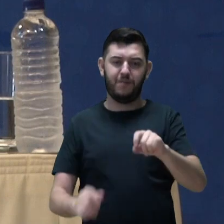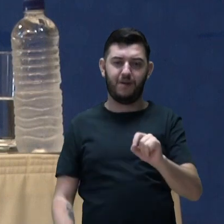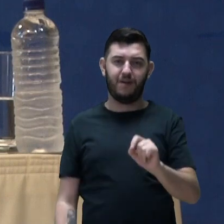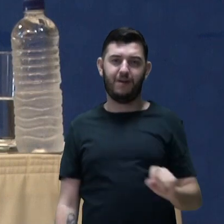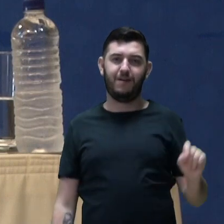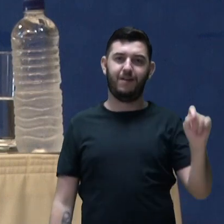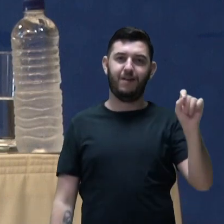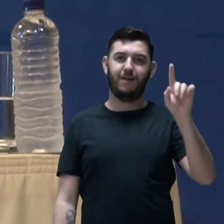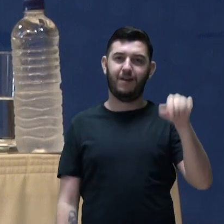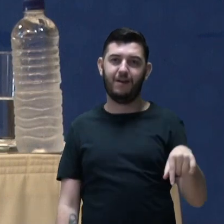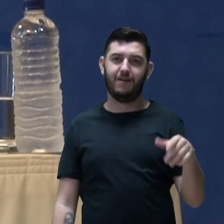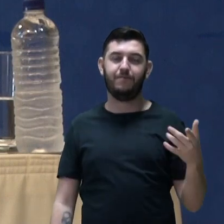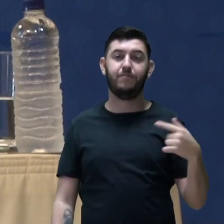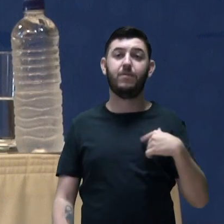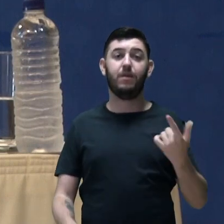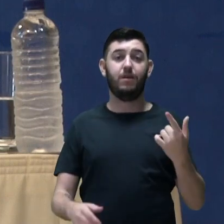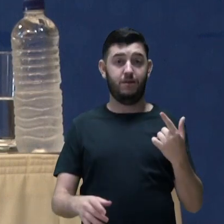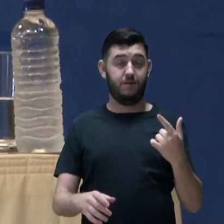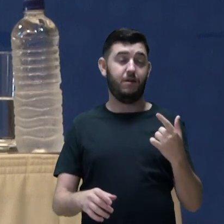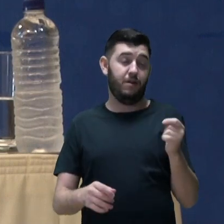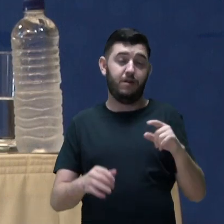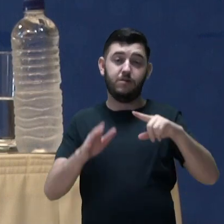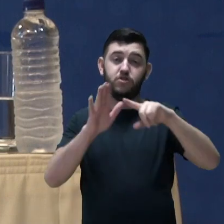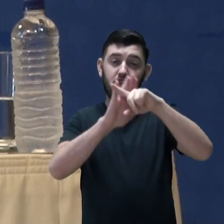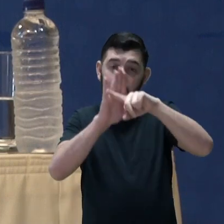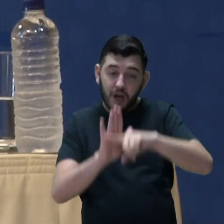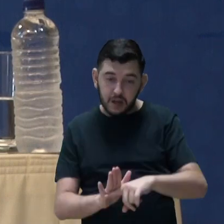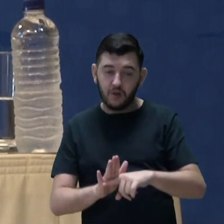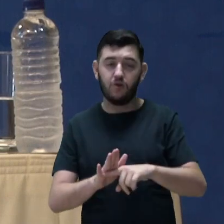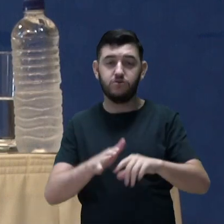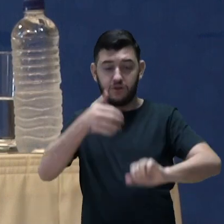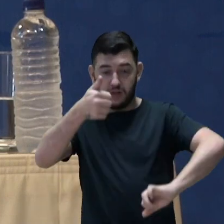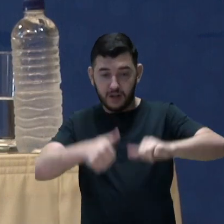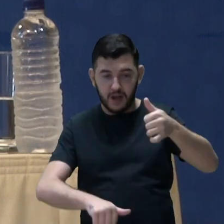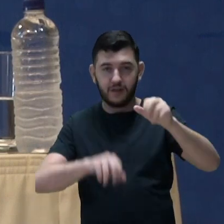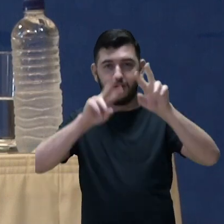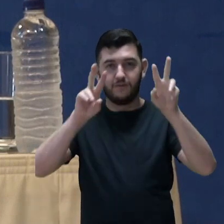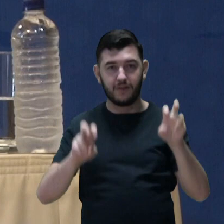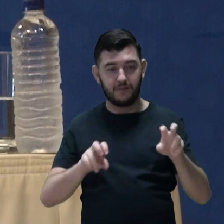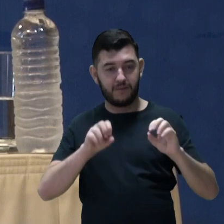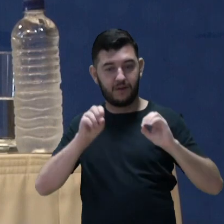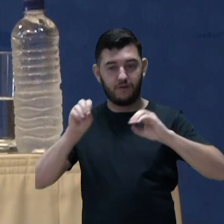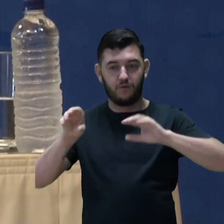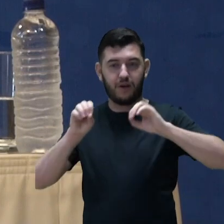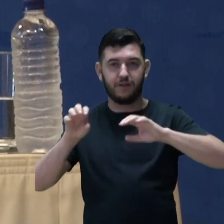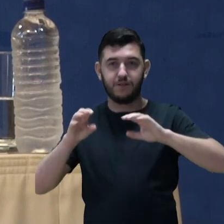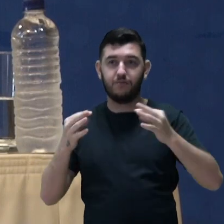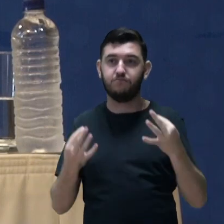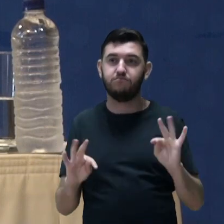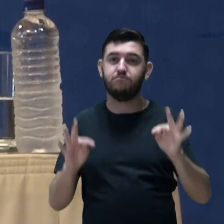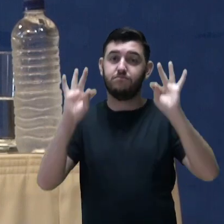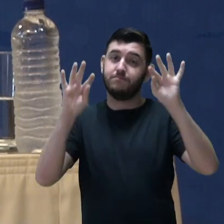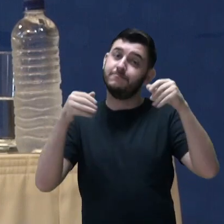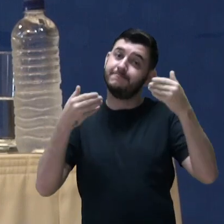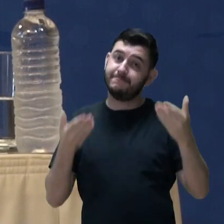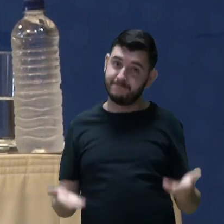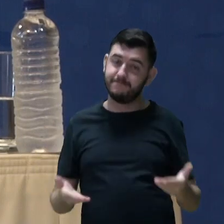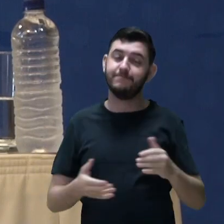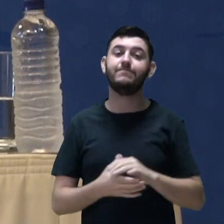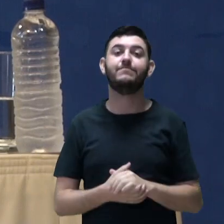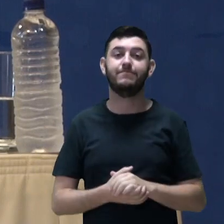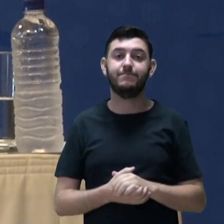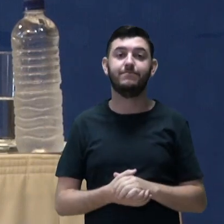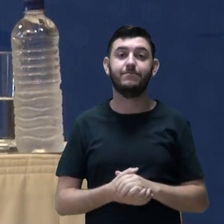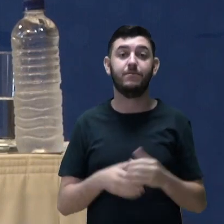diversos diagnósticos, análises e reflexões sobre a educação profissional e tecnológica. E com esse intuito, o